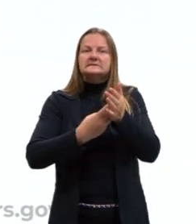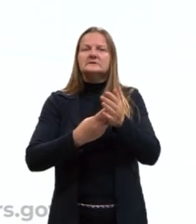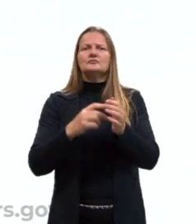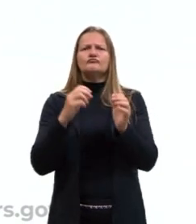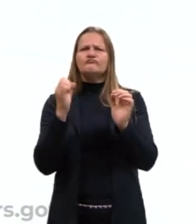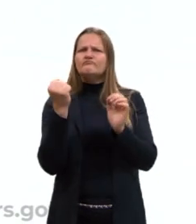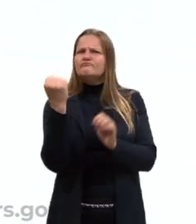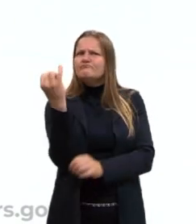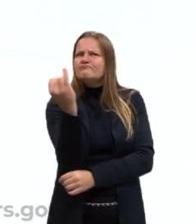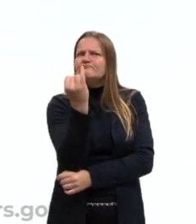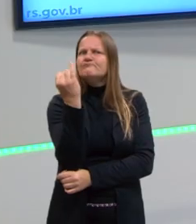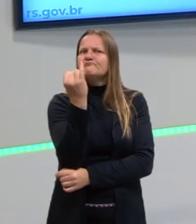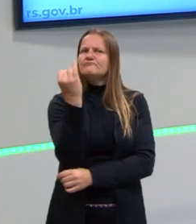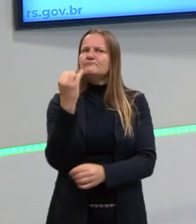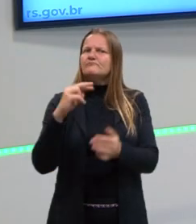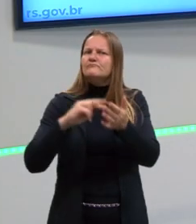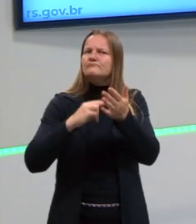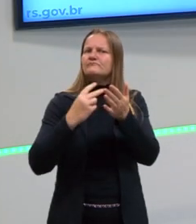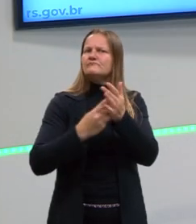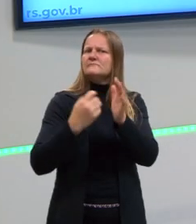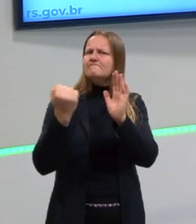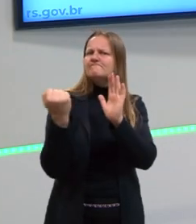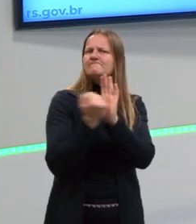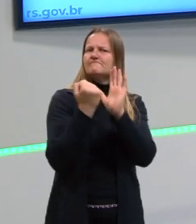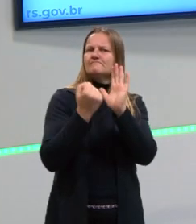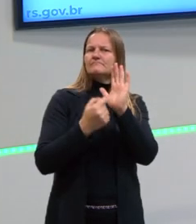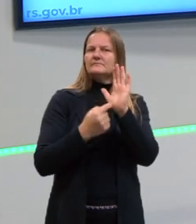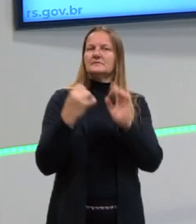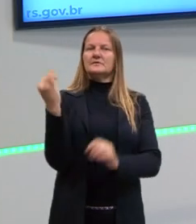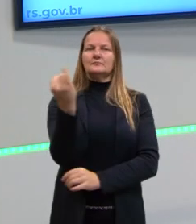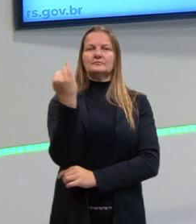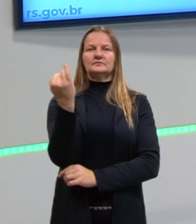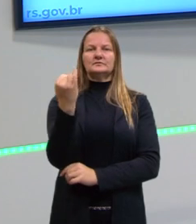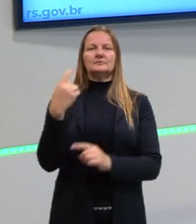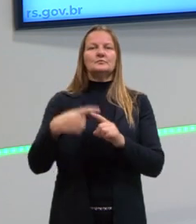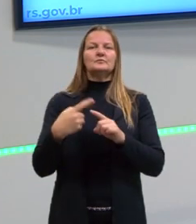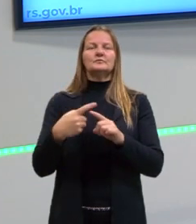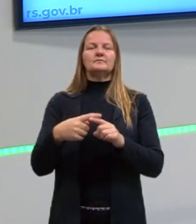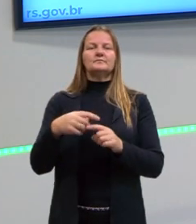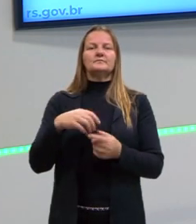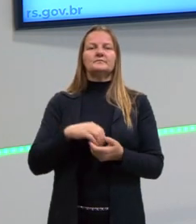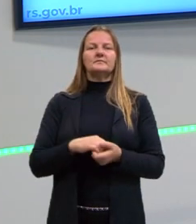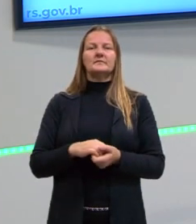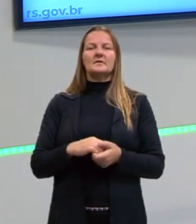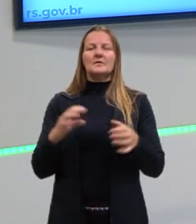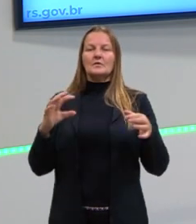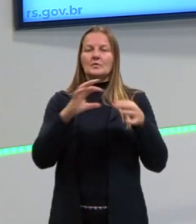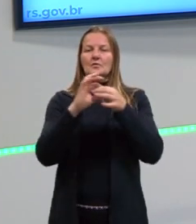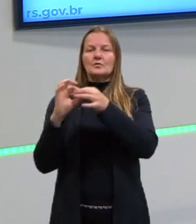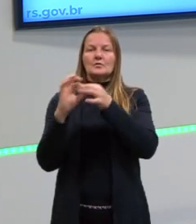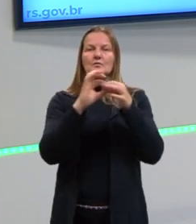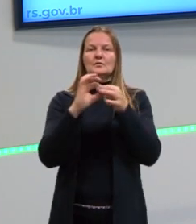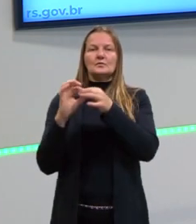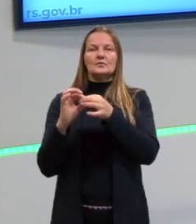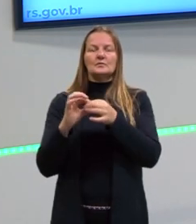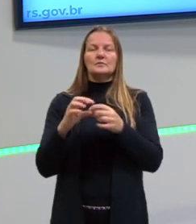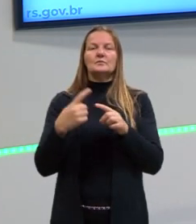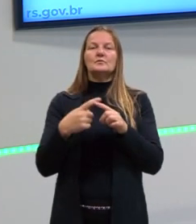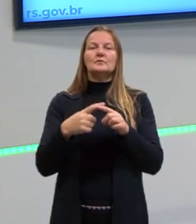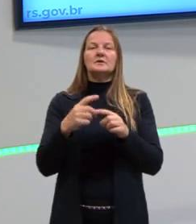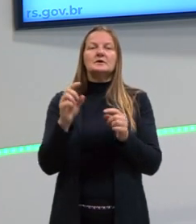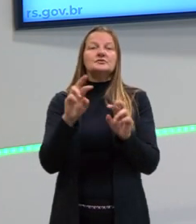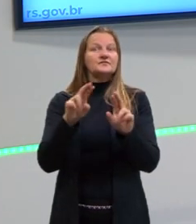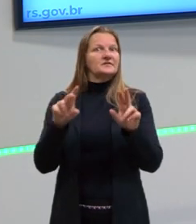Por que a gente diz aqui que esses verbos são significativos? E a gente não poderia dizer que os verbos de ligação são significativos também.